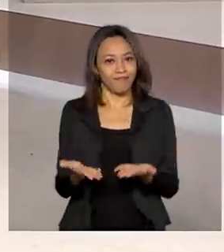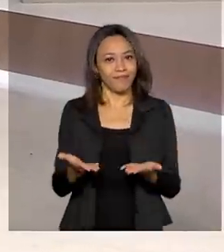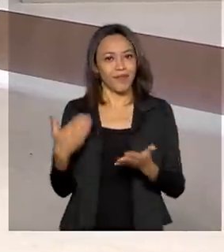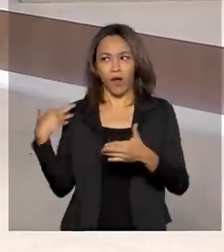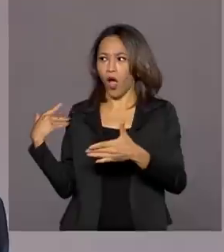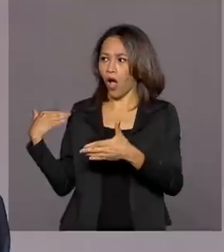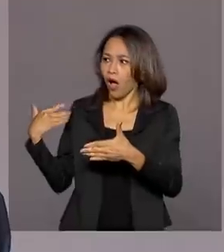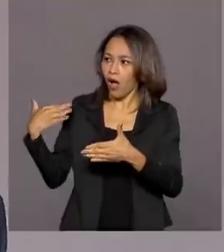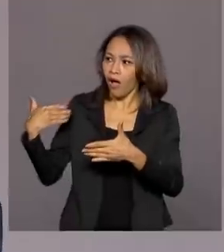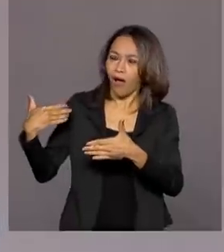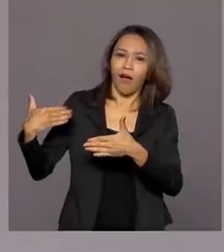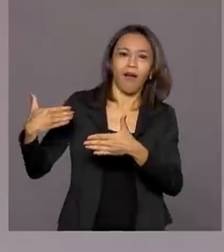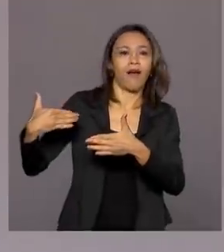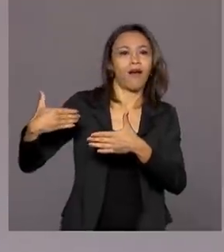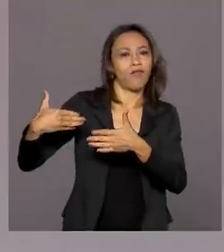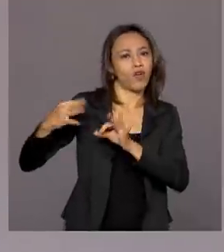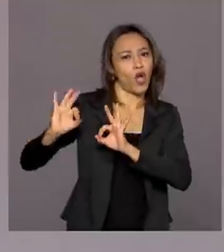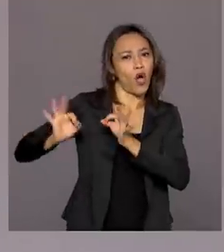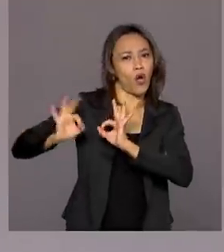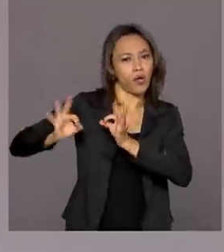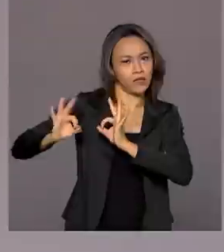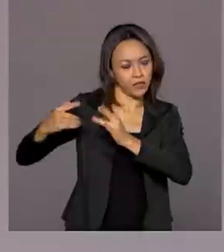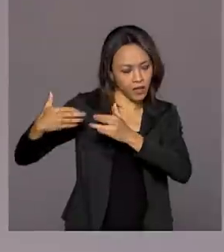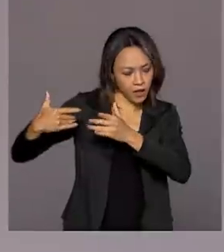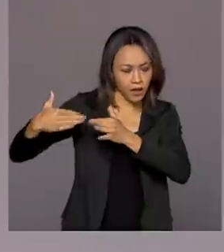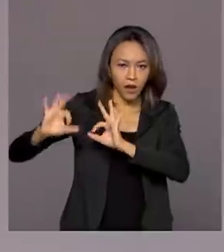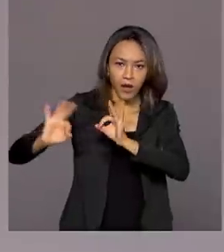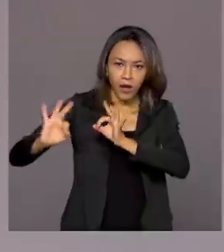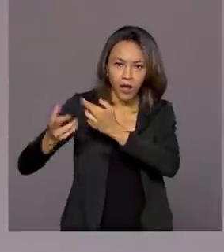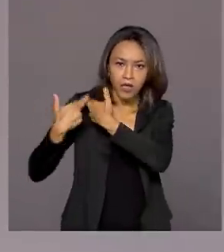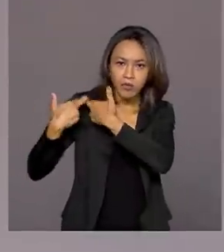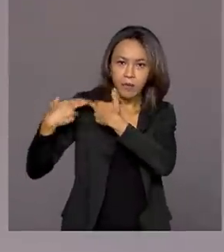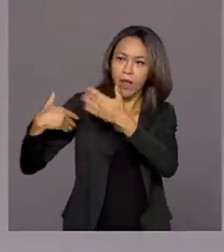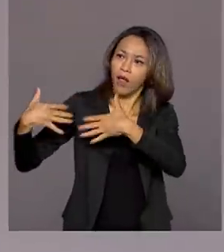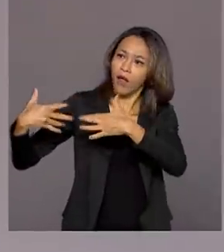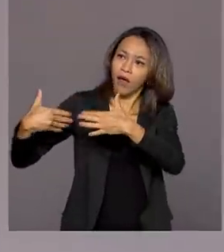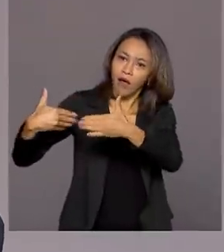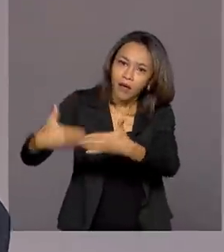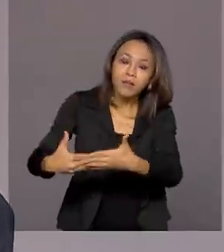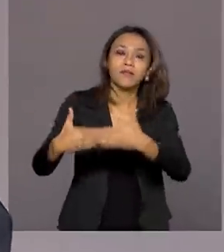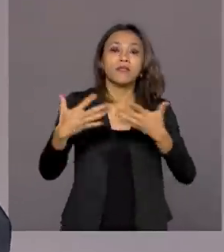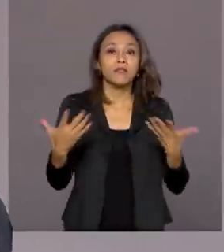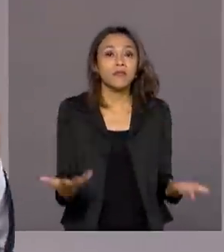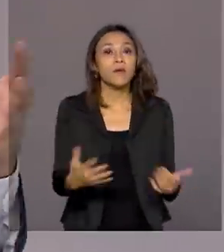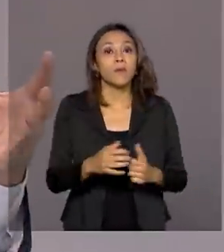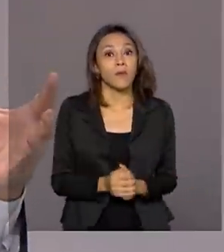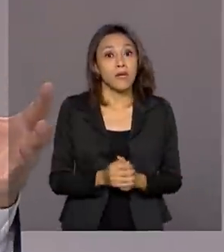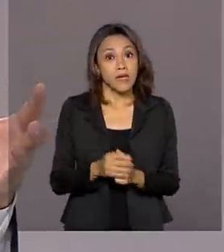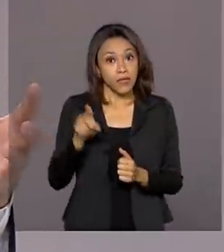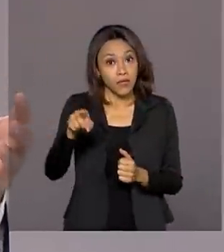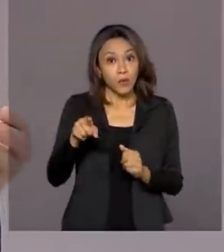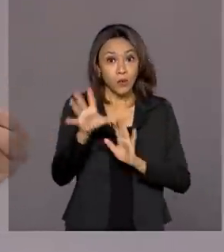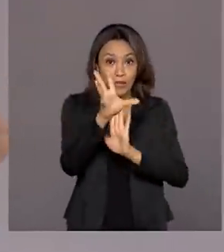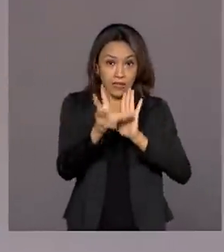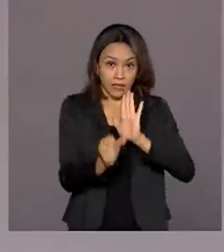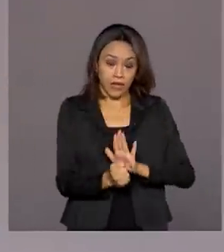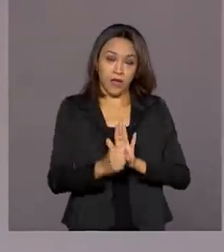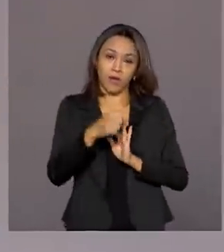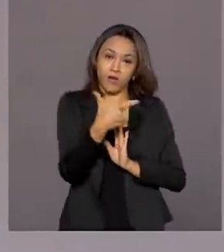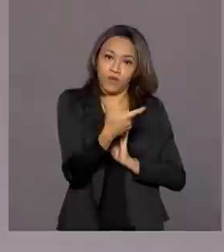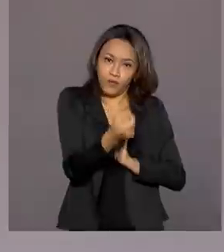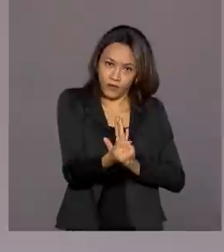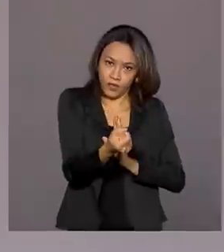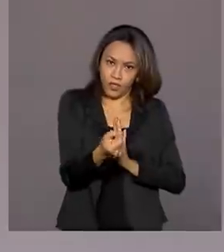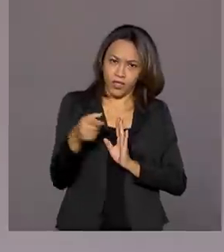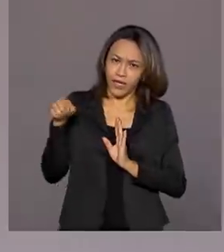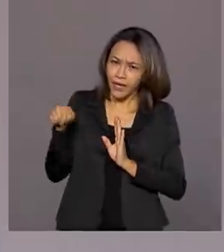decorrer das décadas, ele foi tendo cada vez mais atribuições. A gente pode dizer que no decorrer do século XX, o IFAM